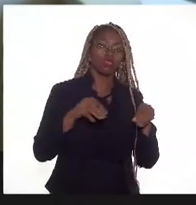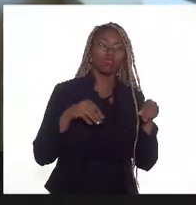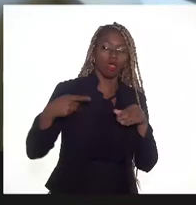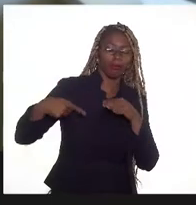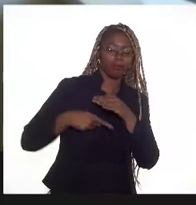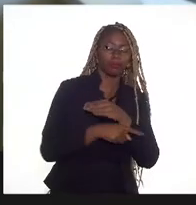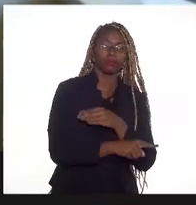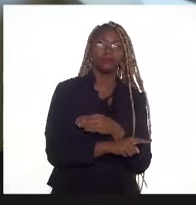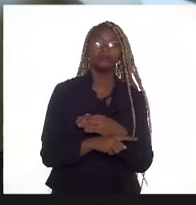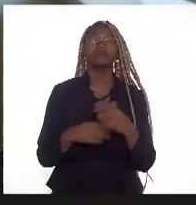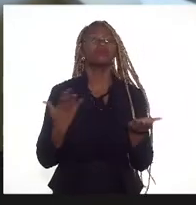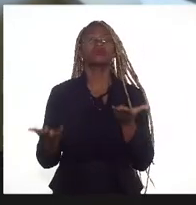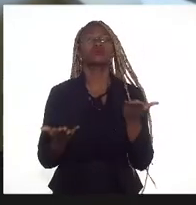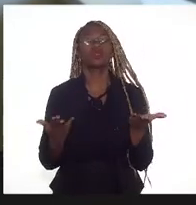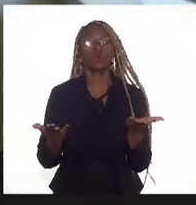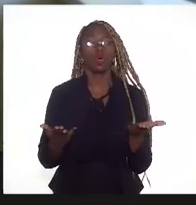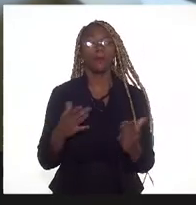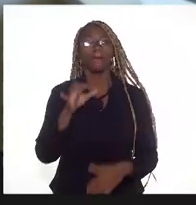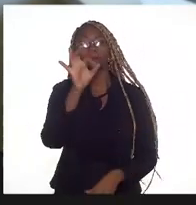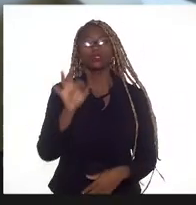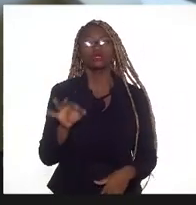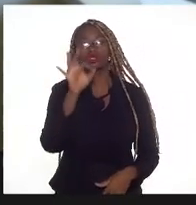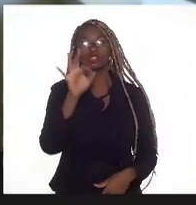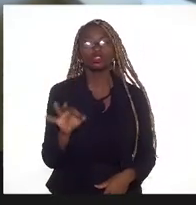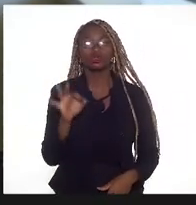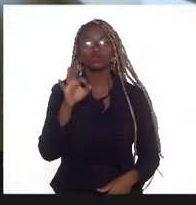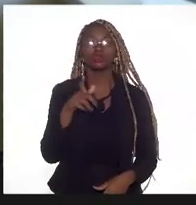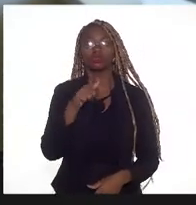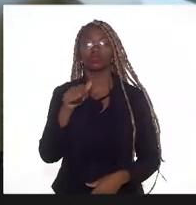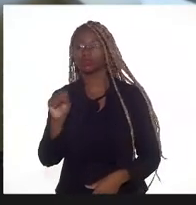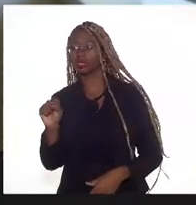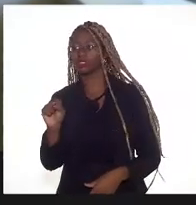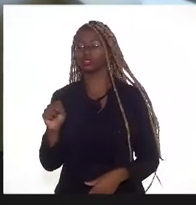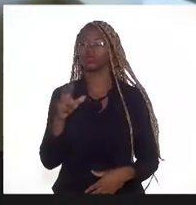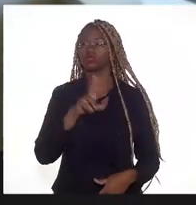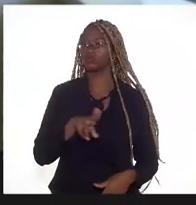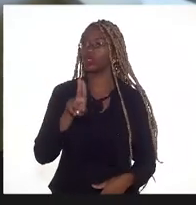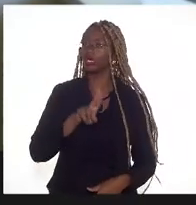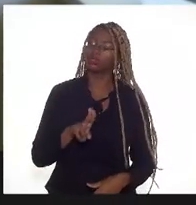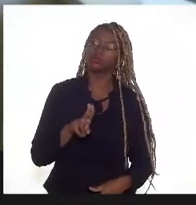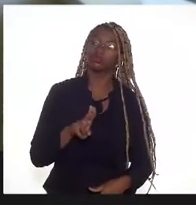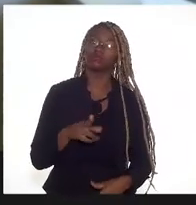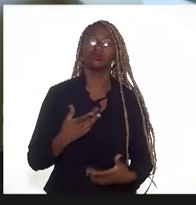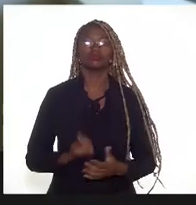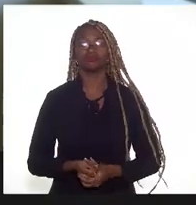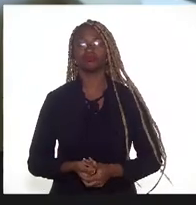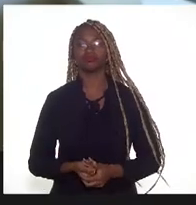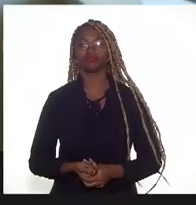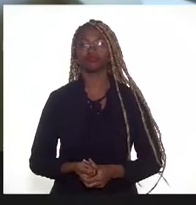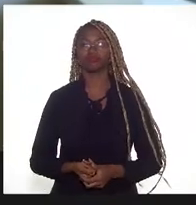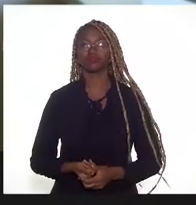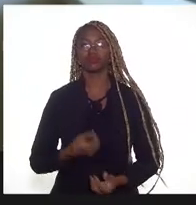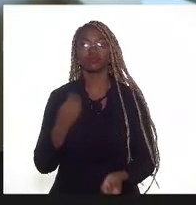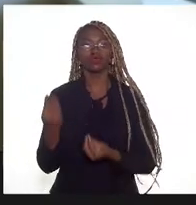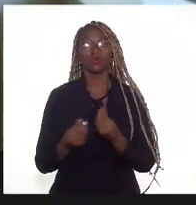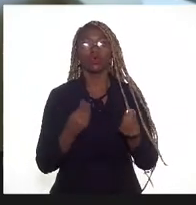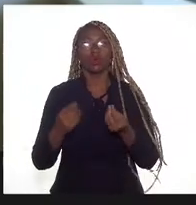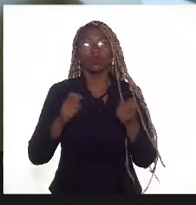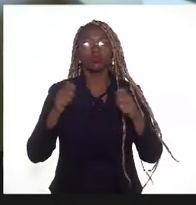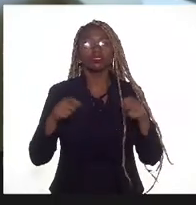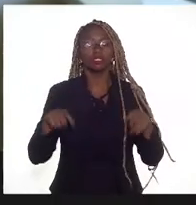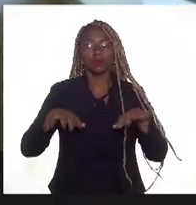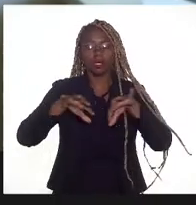médios de gás carbônico dos principais campos de gás, em que plataformas existem equipamentos para separar o gás